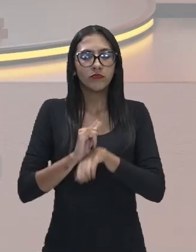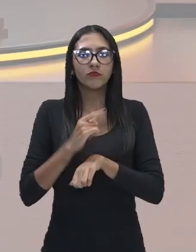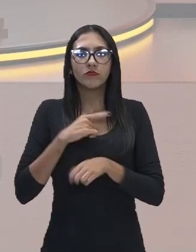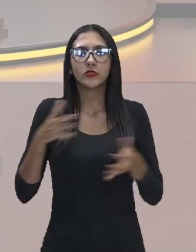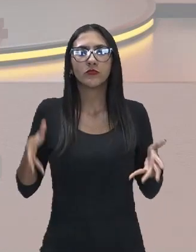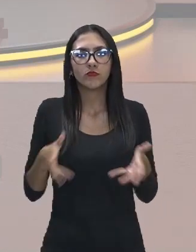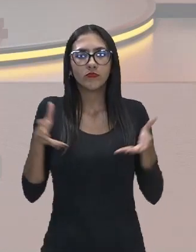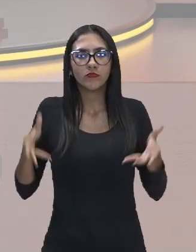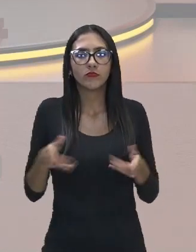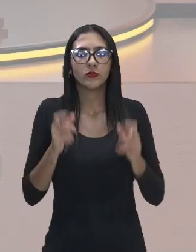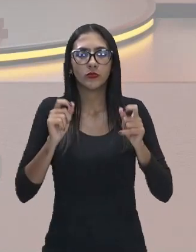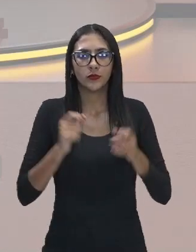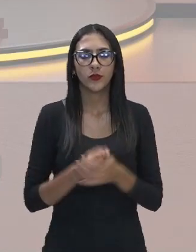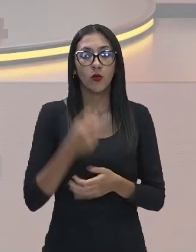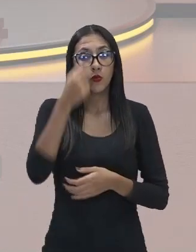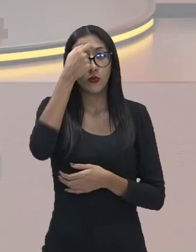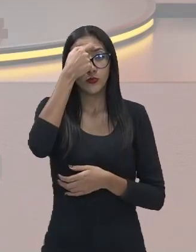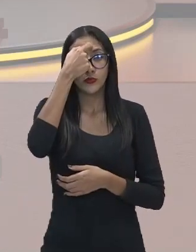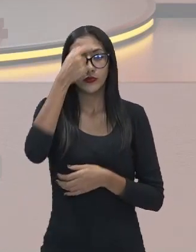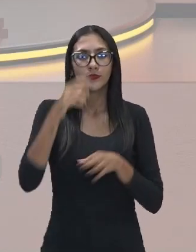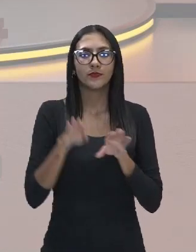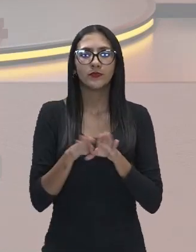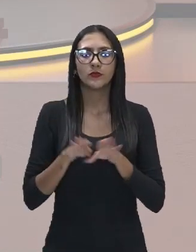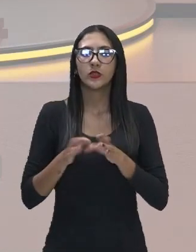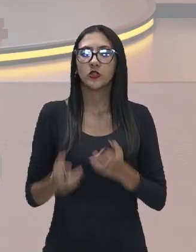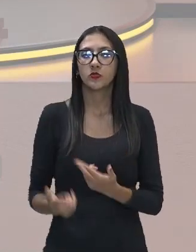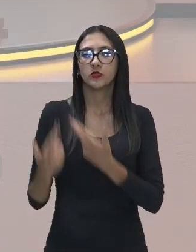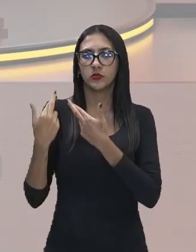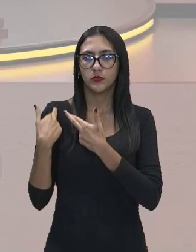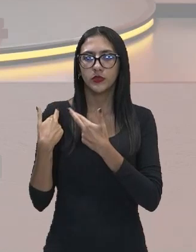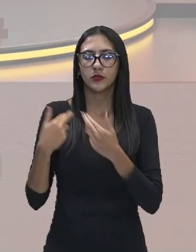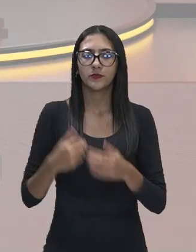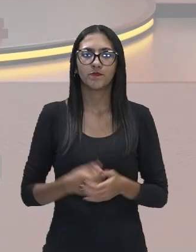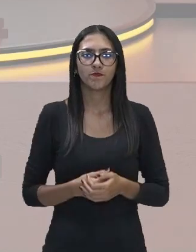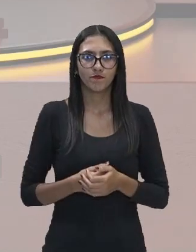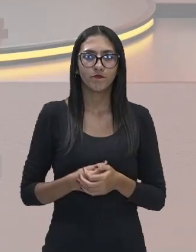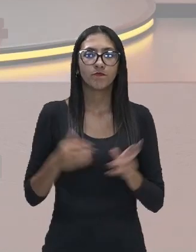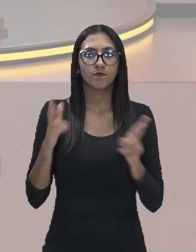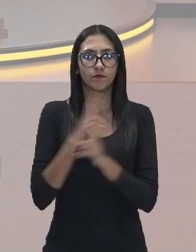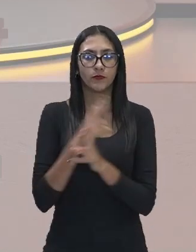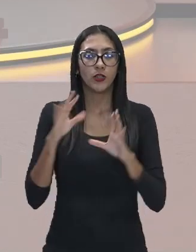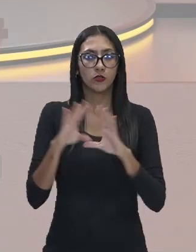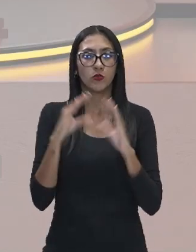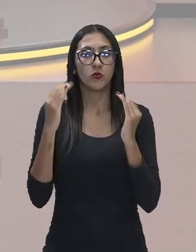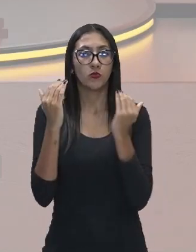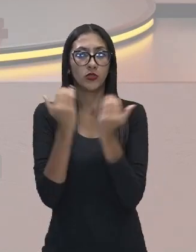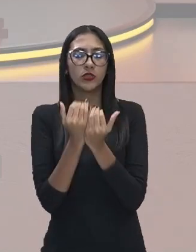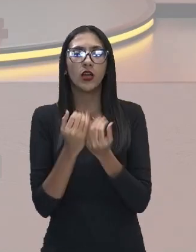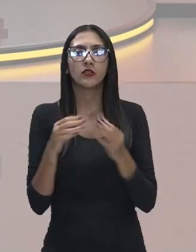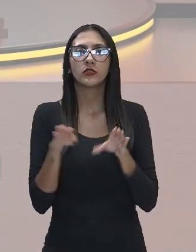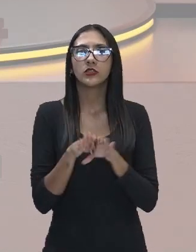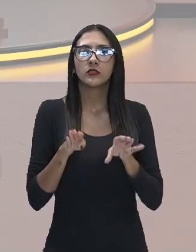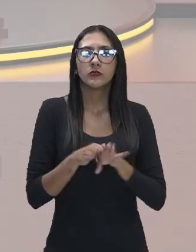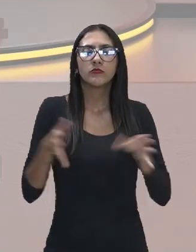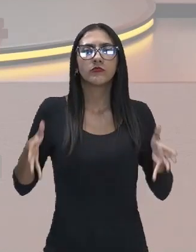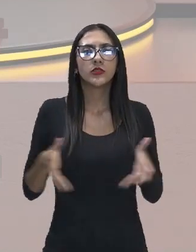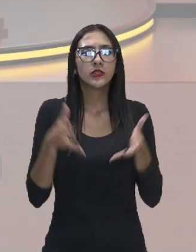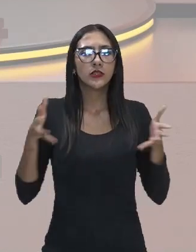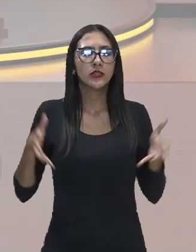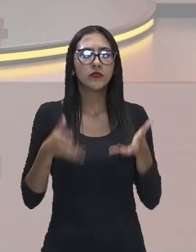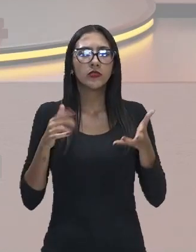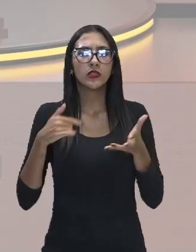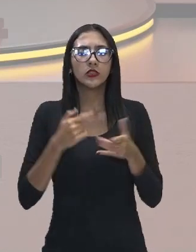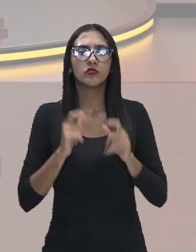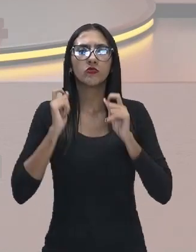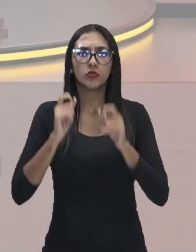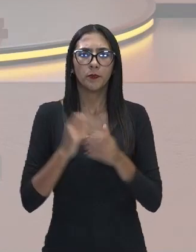conscientização e responsabilidade ambiental envolvendo a comunidade toda e incentivando o que nós chamamos